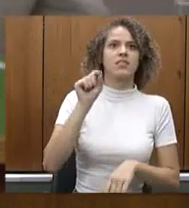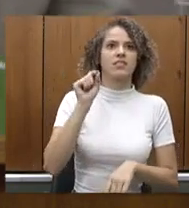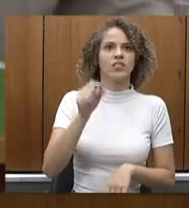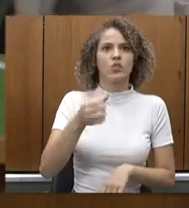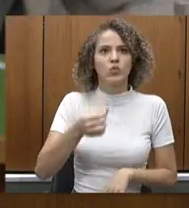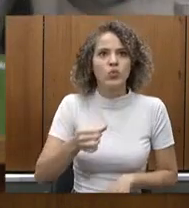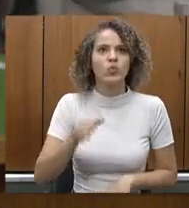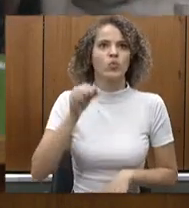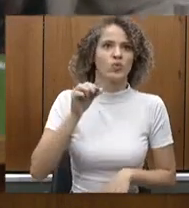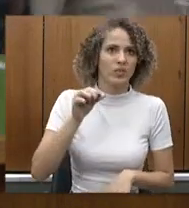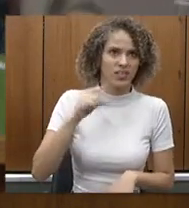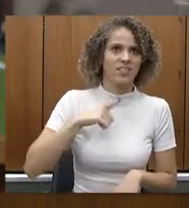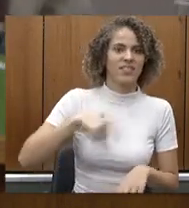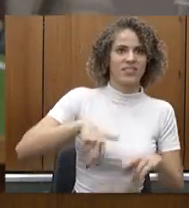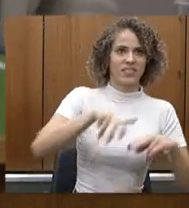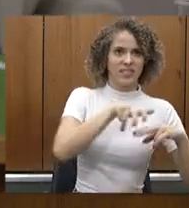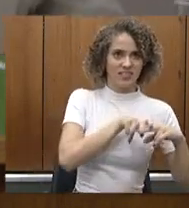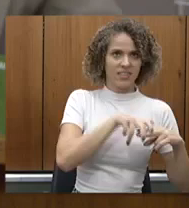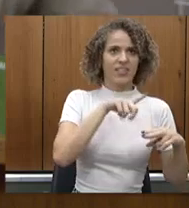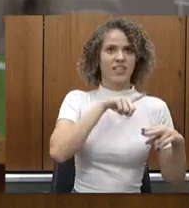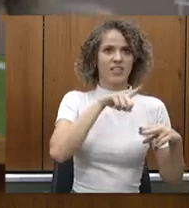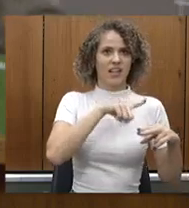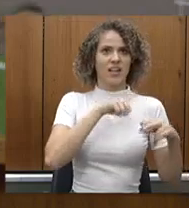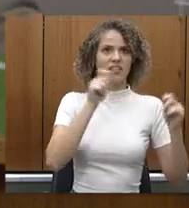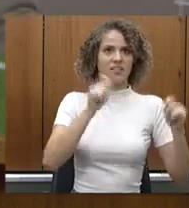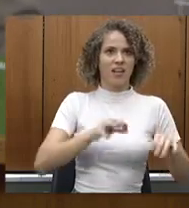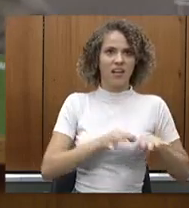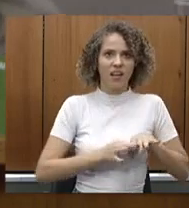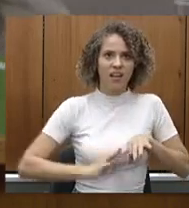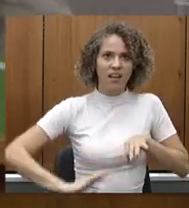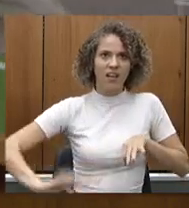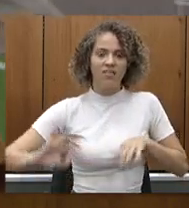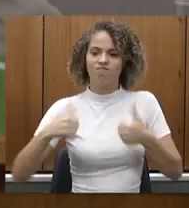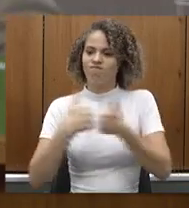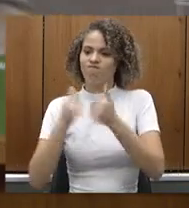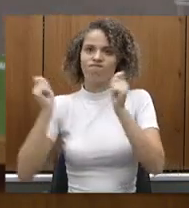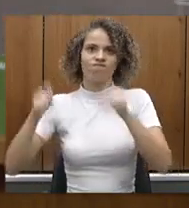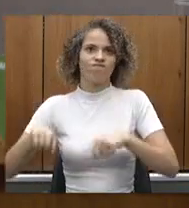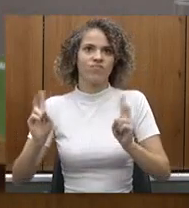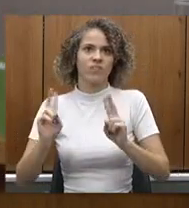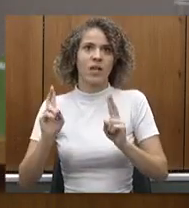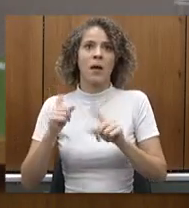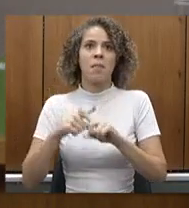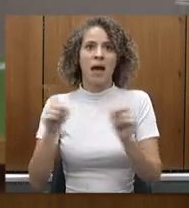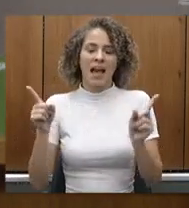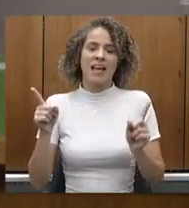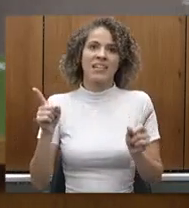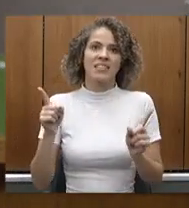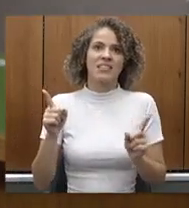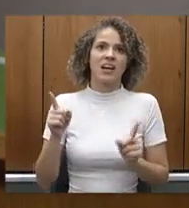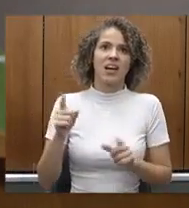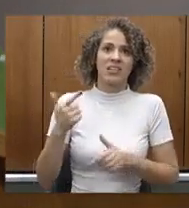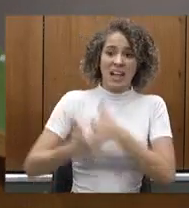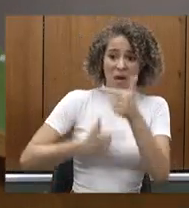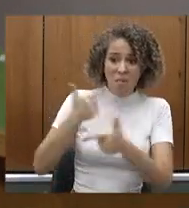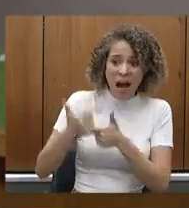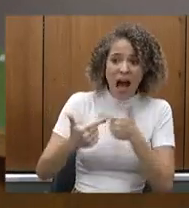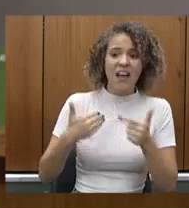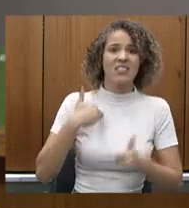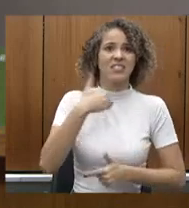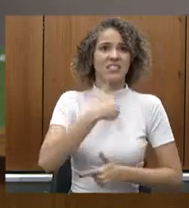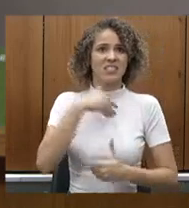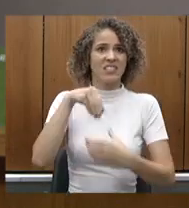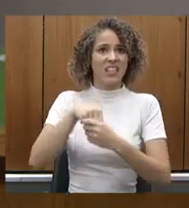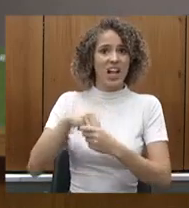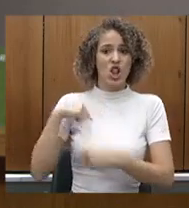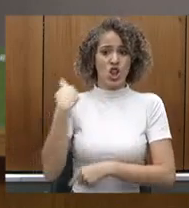filha de novo no mercado da cidade porque ele vai poder fazer hemodiálise perto de casa é muito marcante para a gente que trabalha com saúde e nós estamos nessa